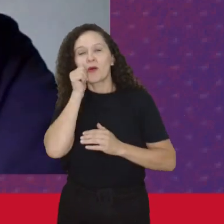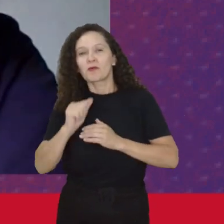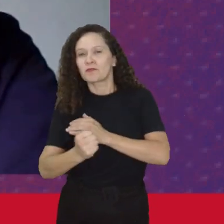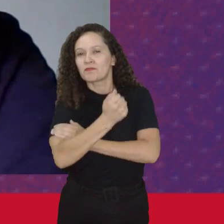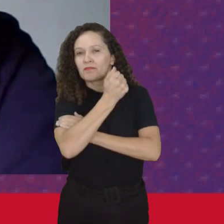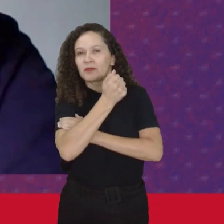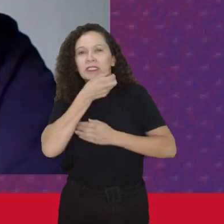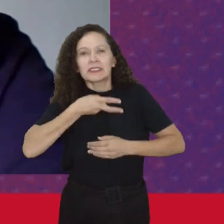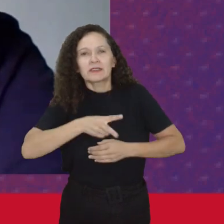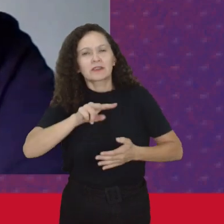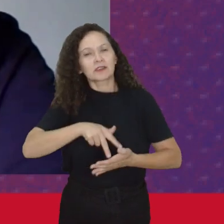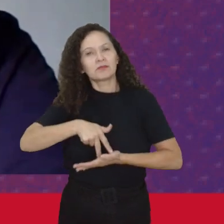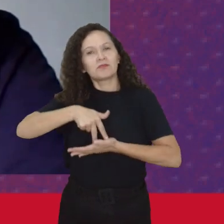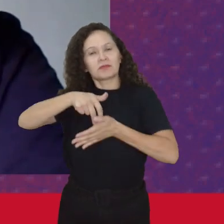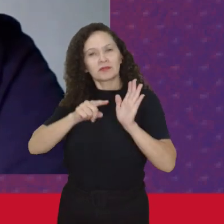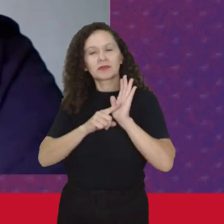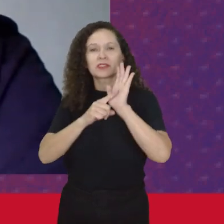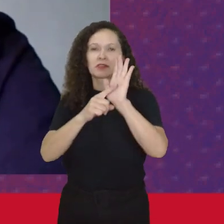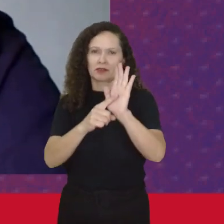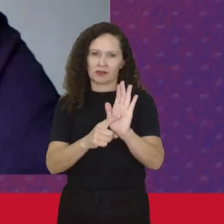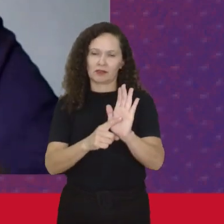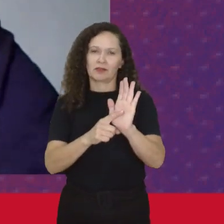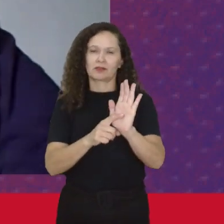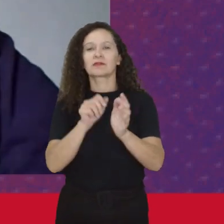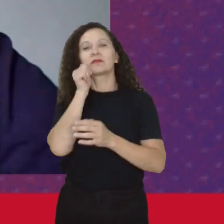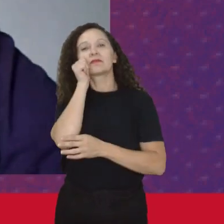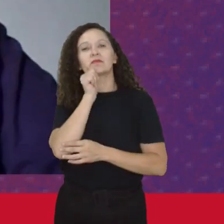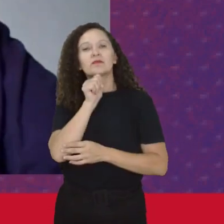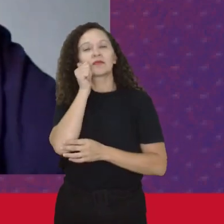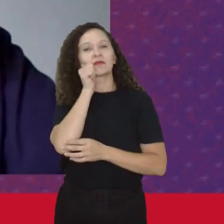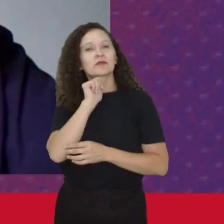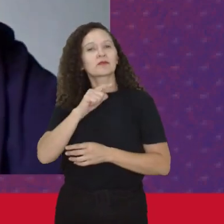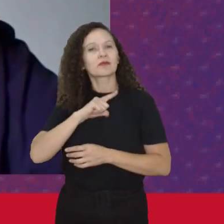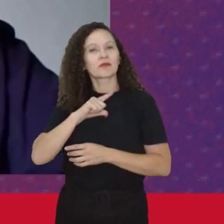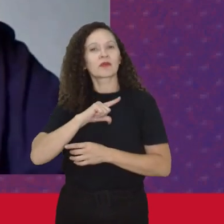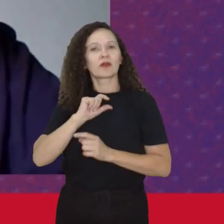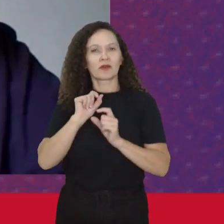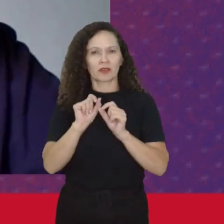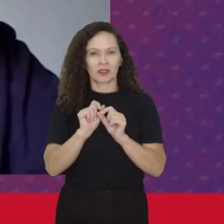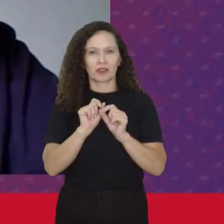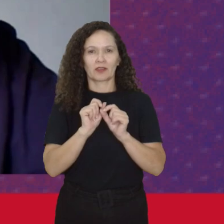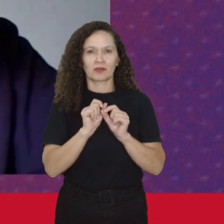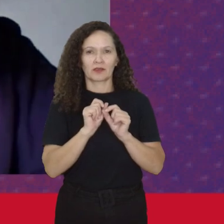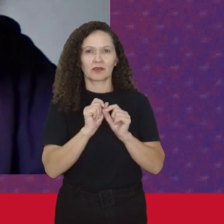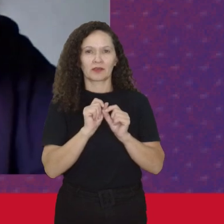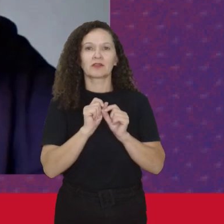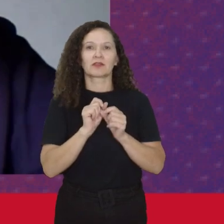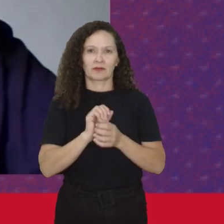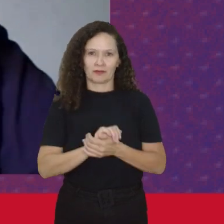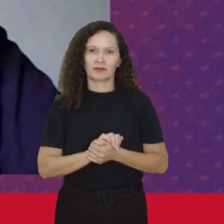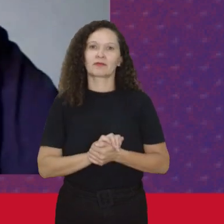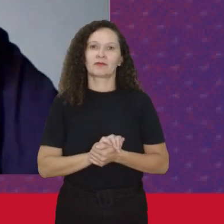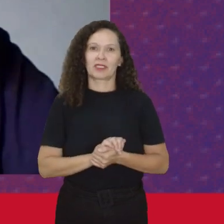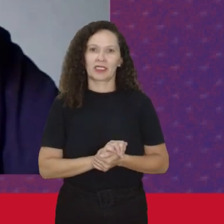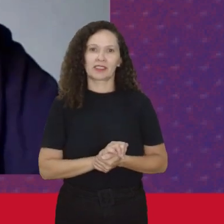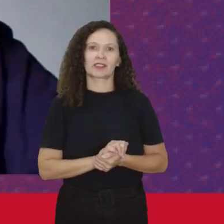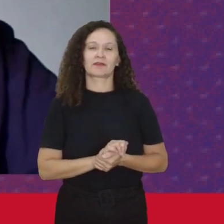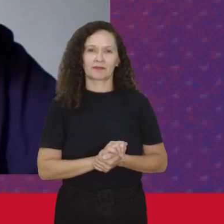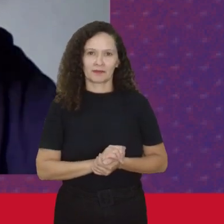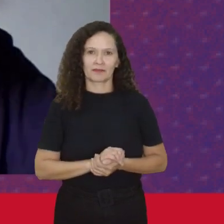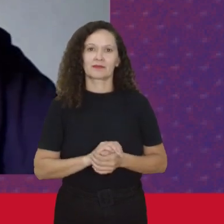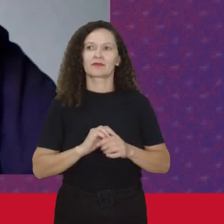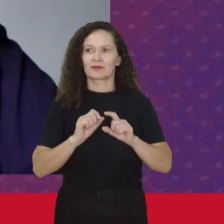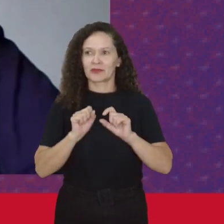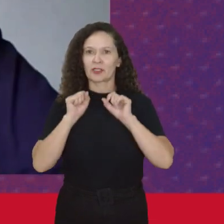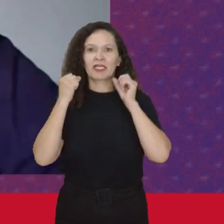Sempre colocando Que as mulheres Tinha uma situação De subordinação Muito grande